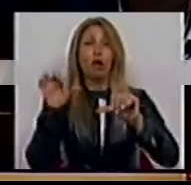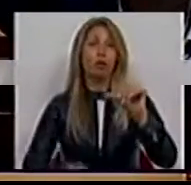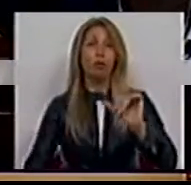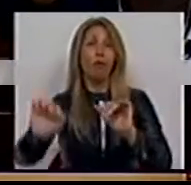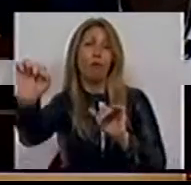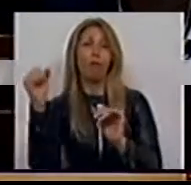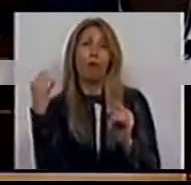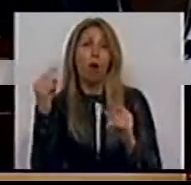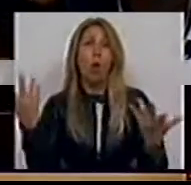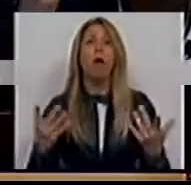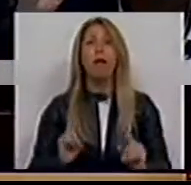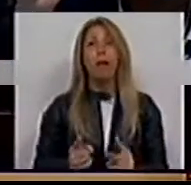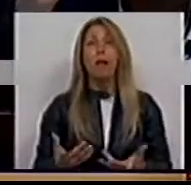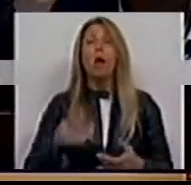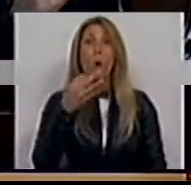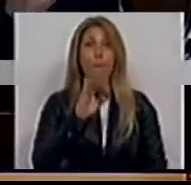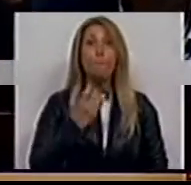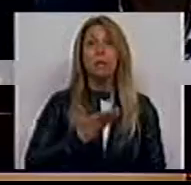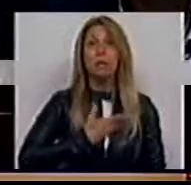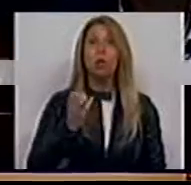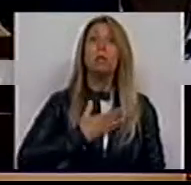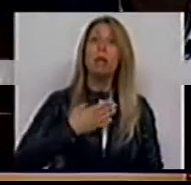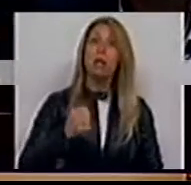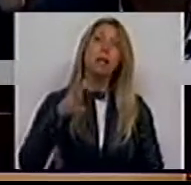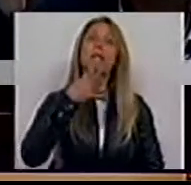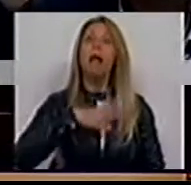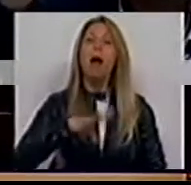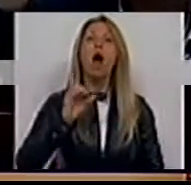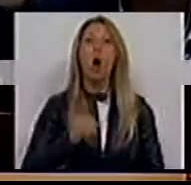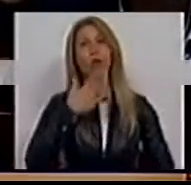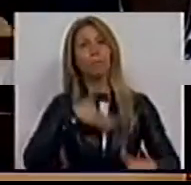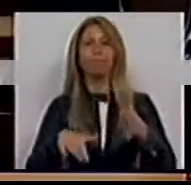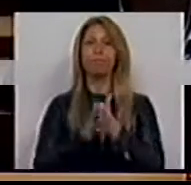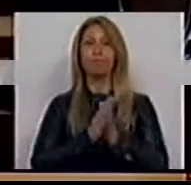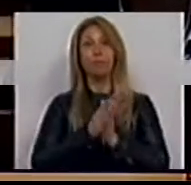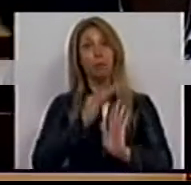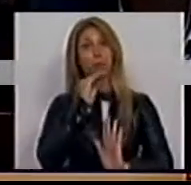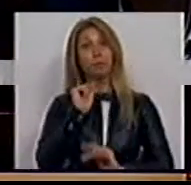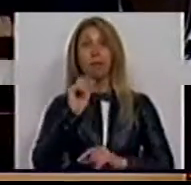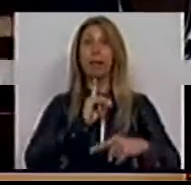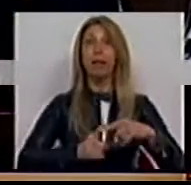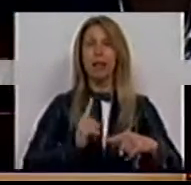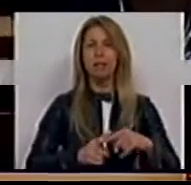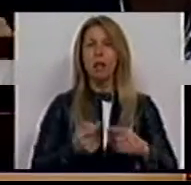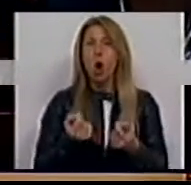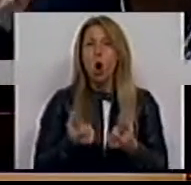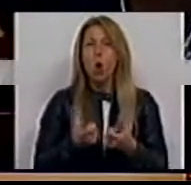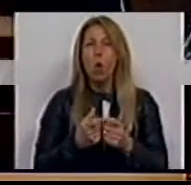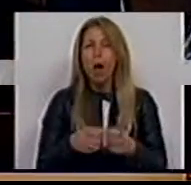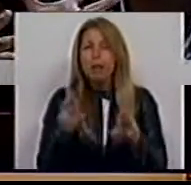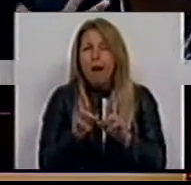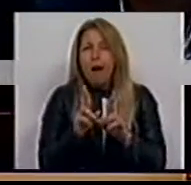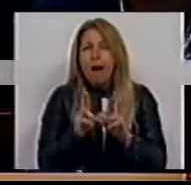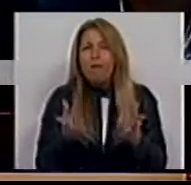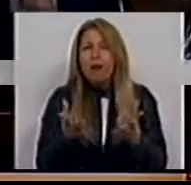É que o PSD e o CDS querem utilizar a Grécia e estão quase que a fazer votos para que tudo corra